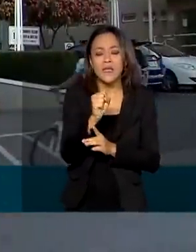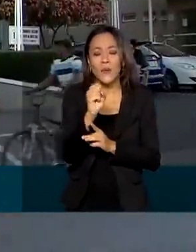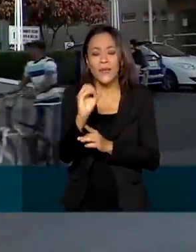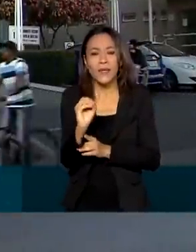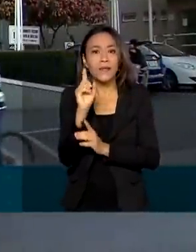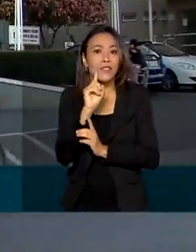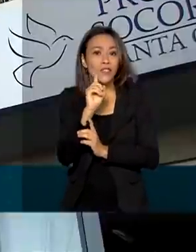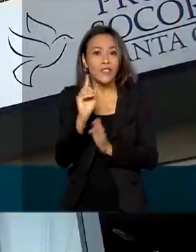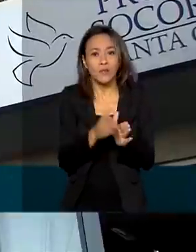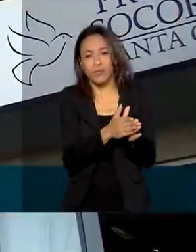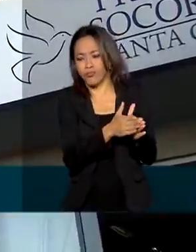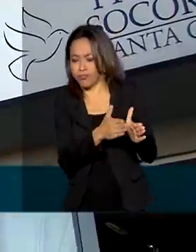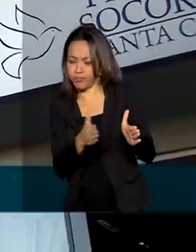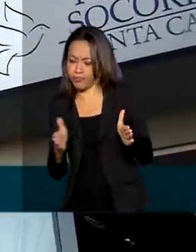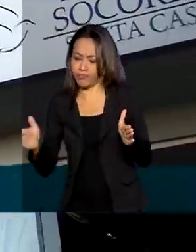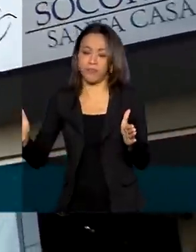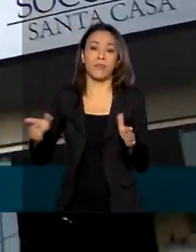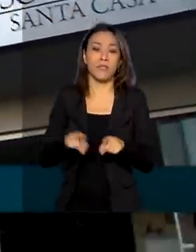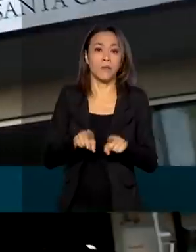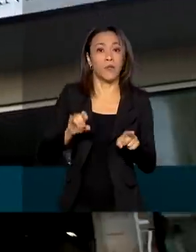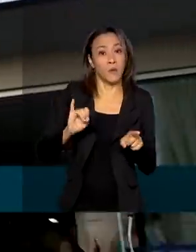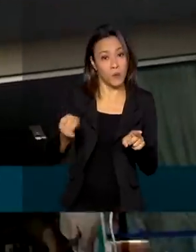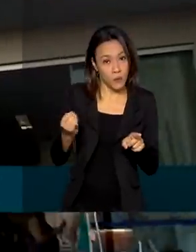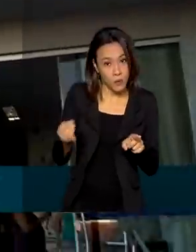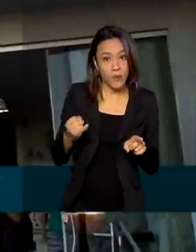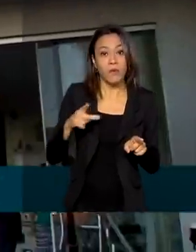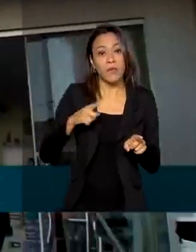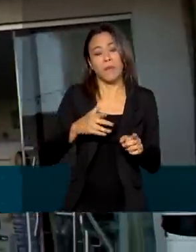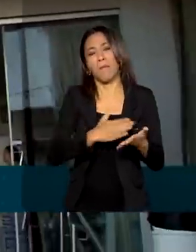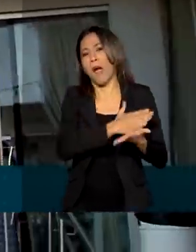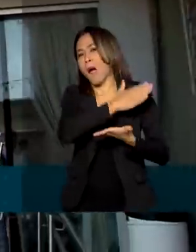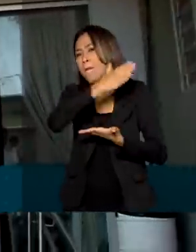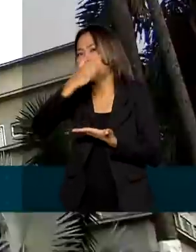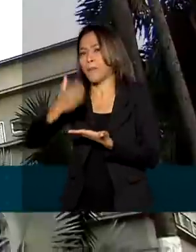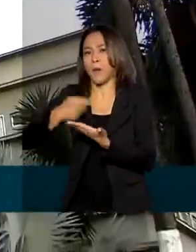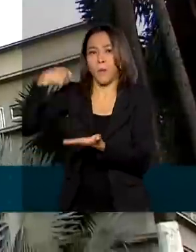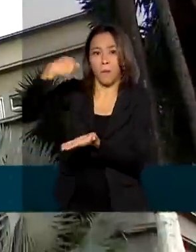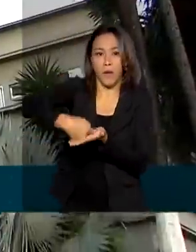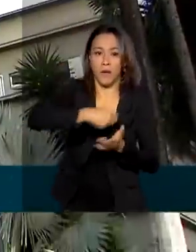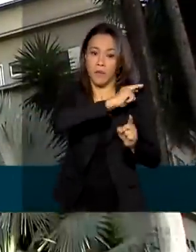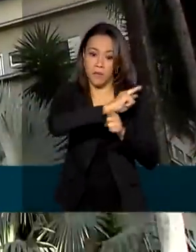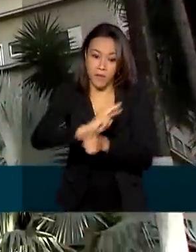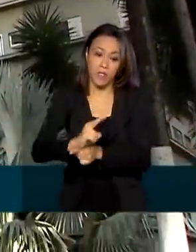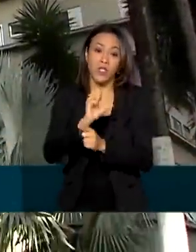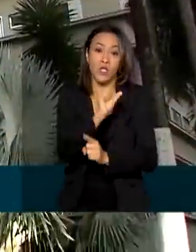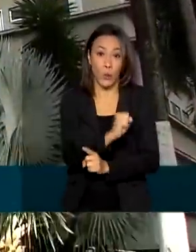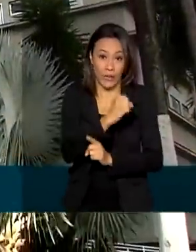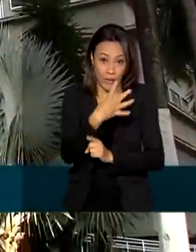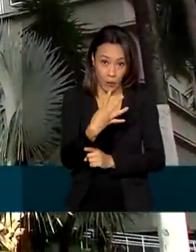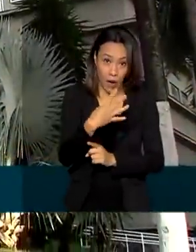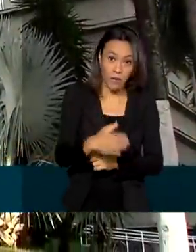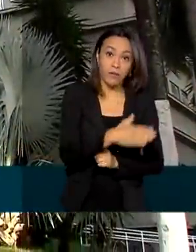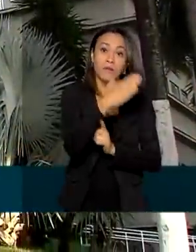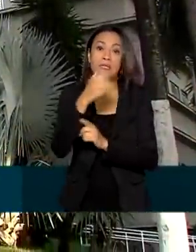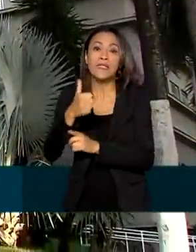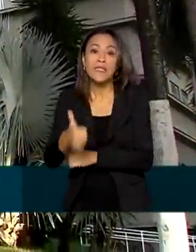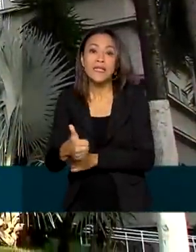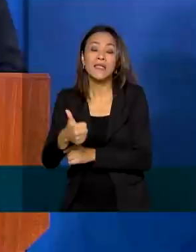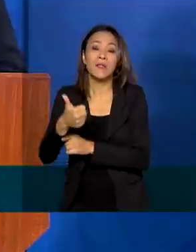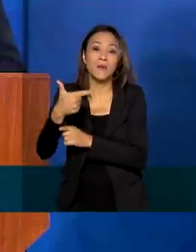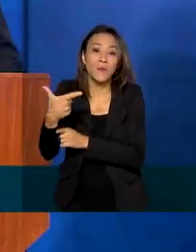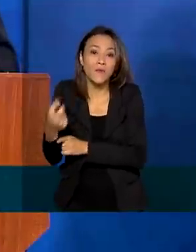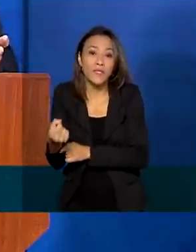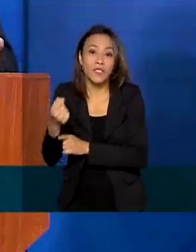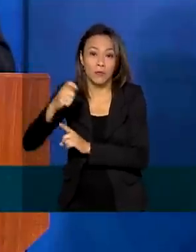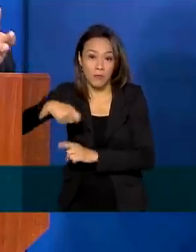parcelas e dos juros, além da ampliação do prazo de pagamento do empréstimo de 84 para 120 meses.